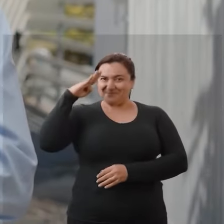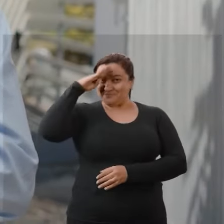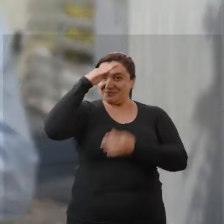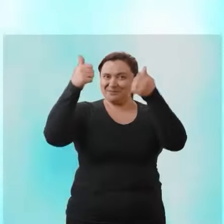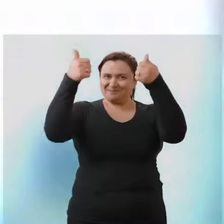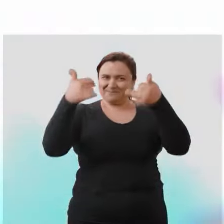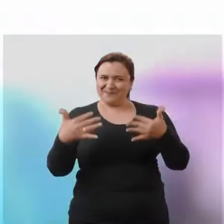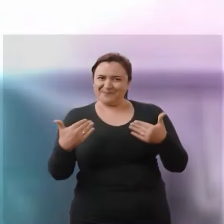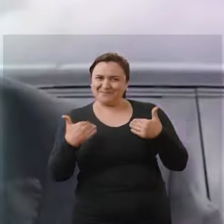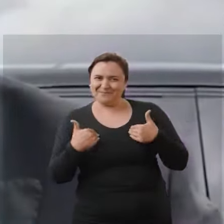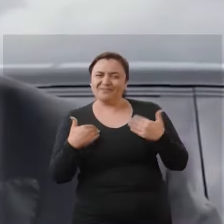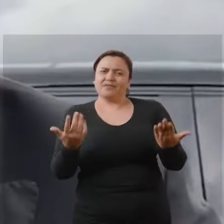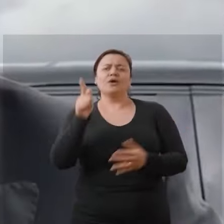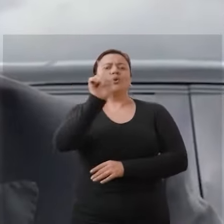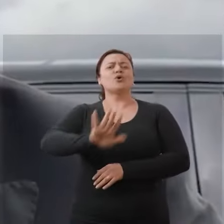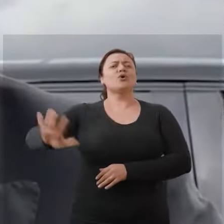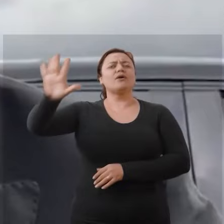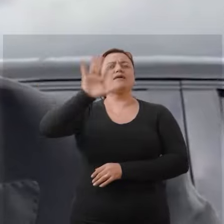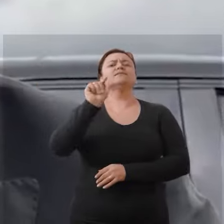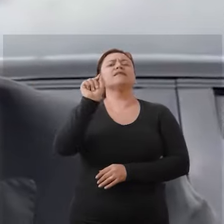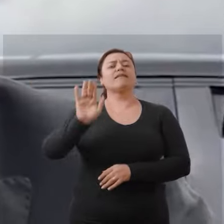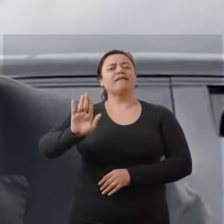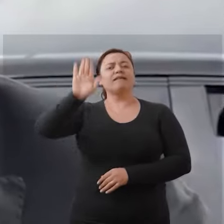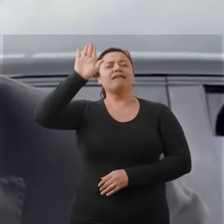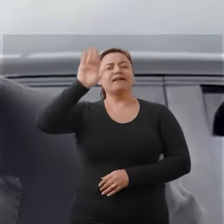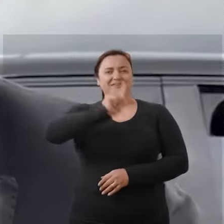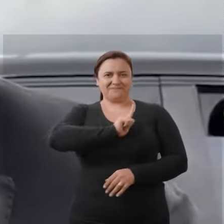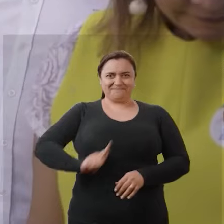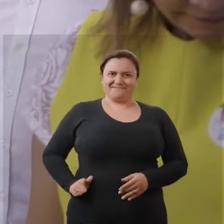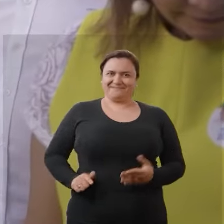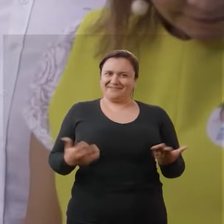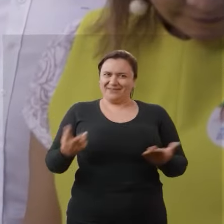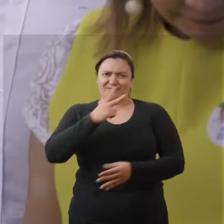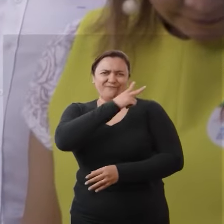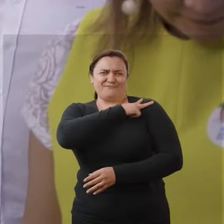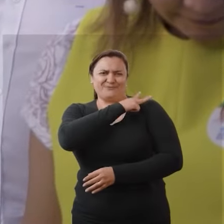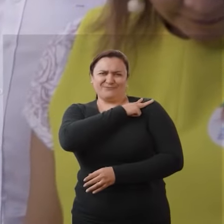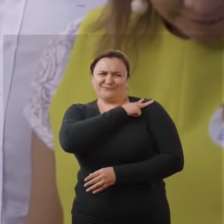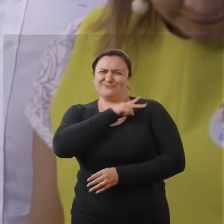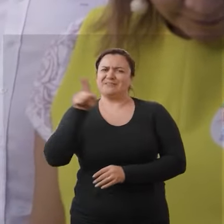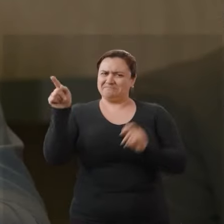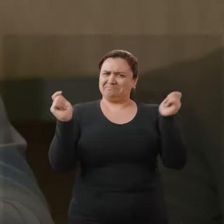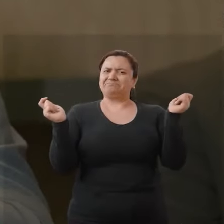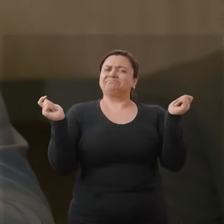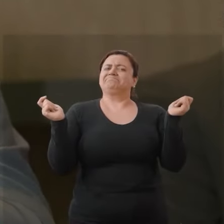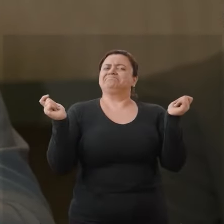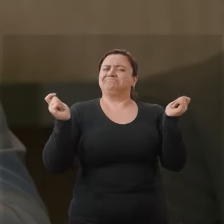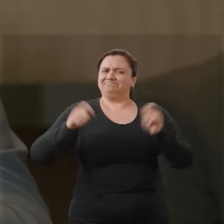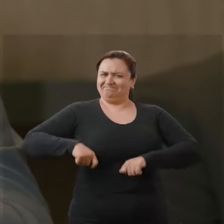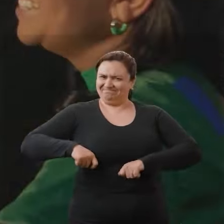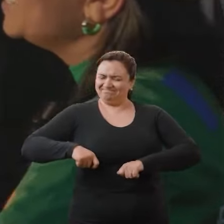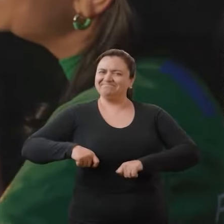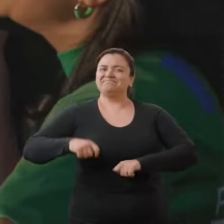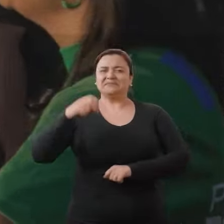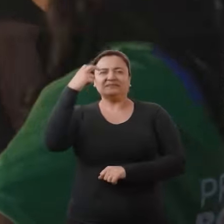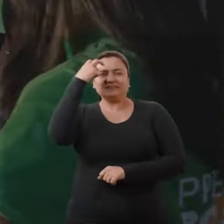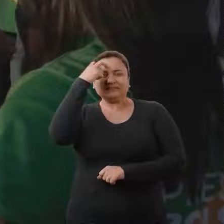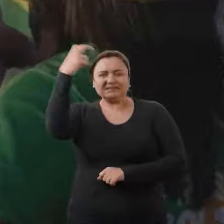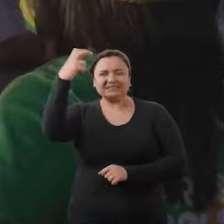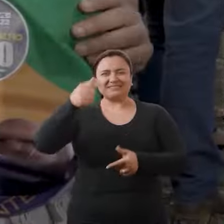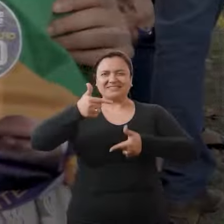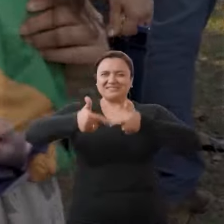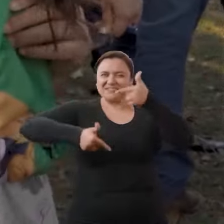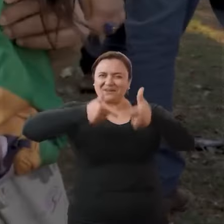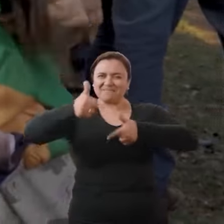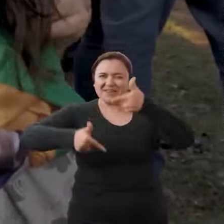sobre mim. Em Goiás, quem quer vir candidato a governador? Ele é um cara competente, é inteligente, é trabalhador,